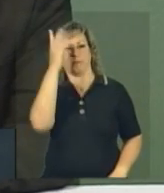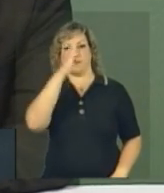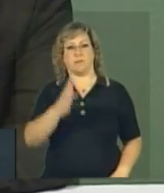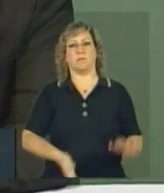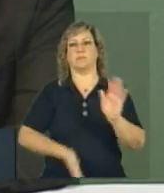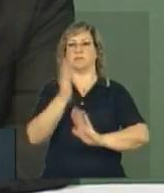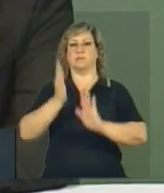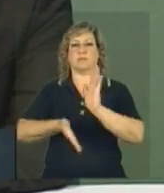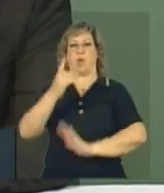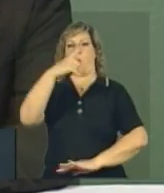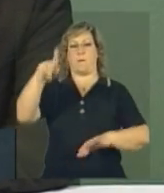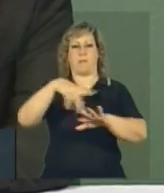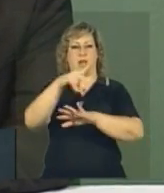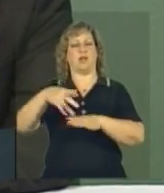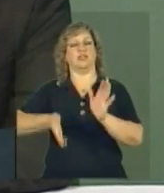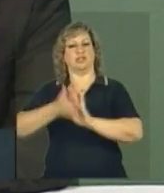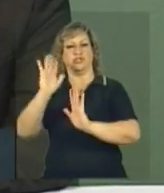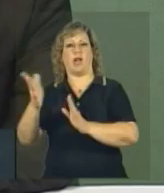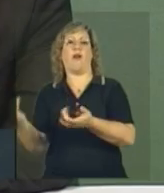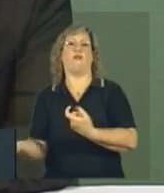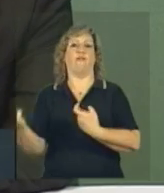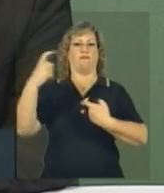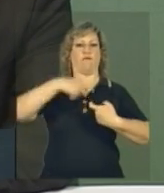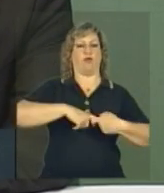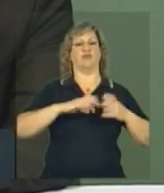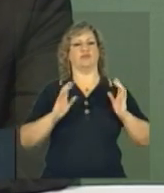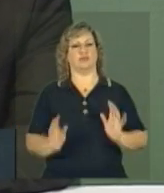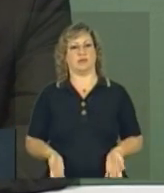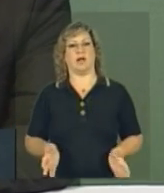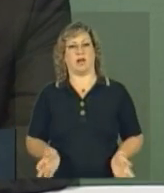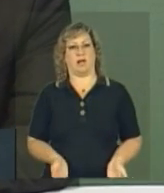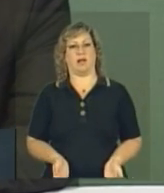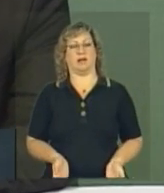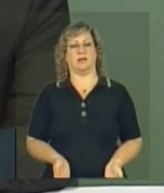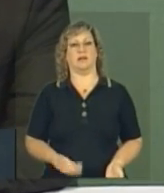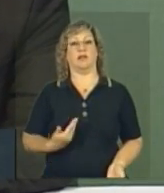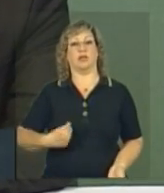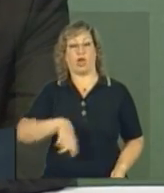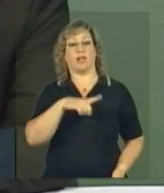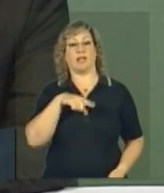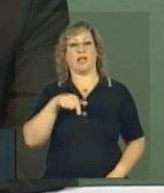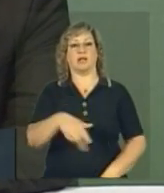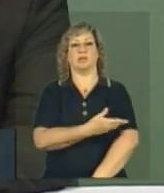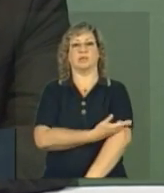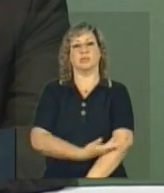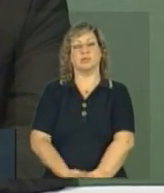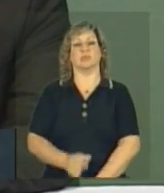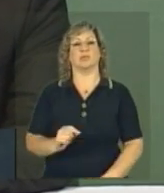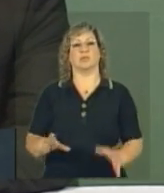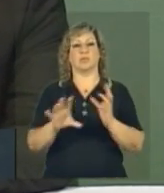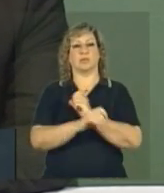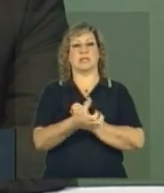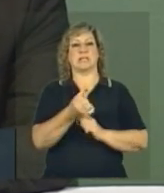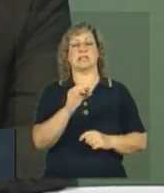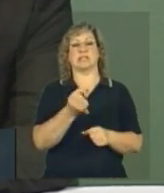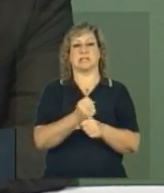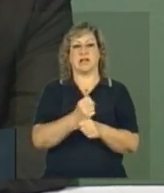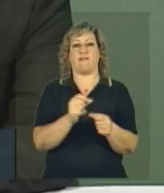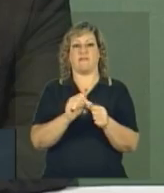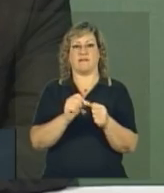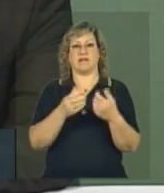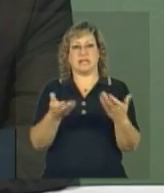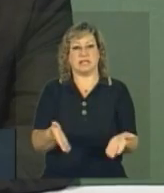voltam, diferentemente de outros países. Então, nós já estamos, temos essa tradição de longo de 60 anos fazendo isso.